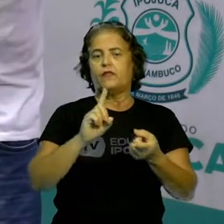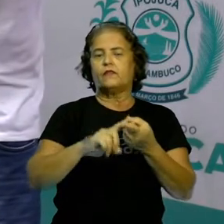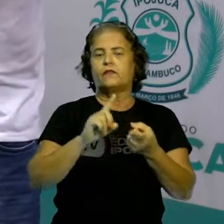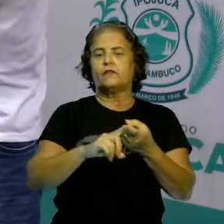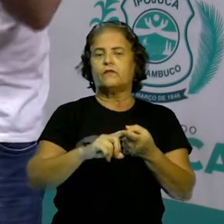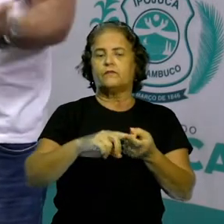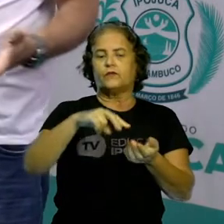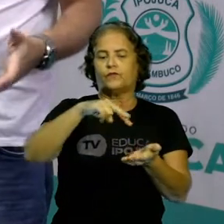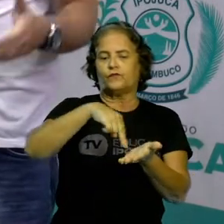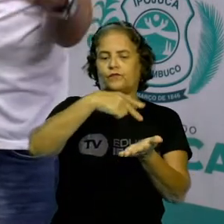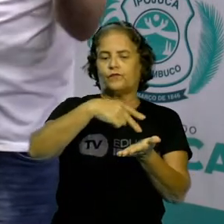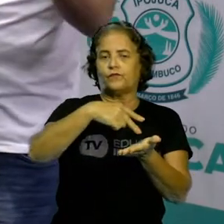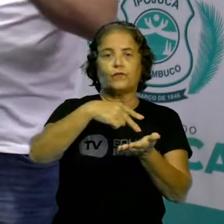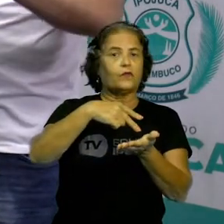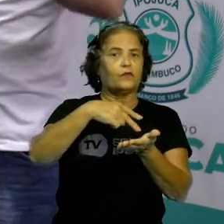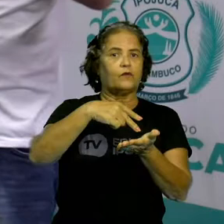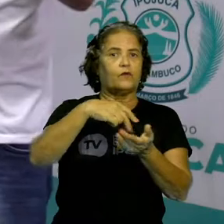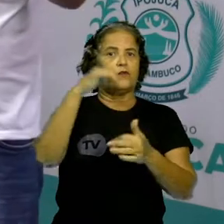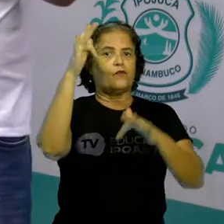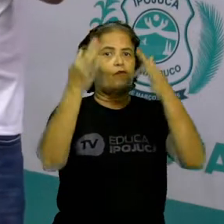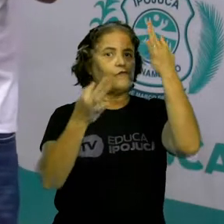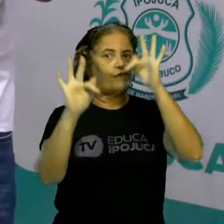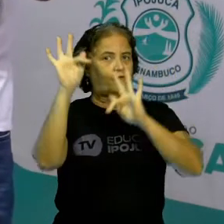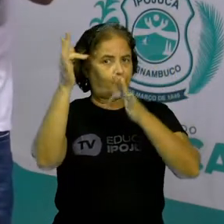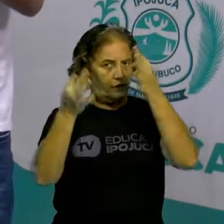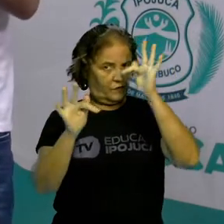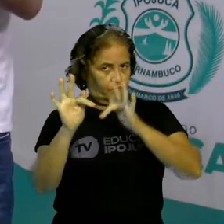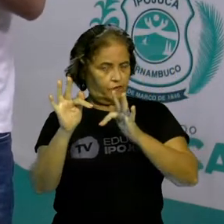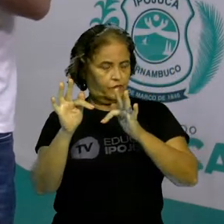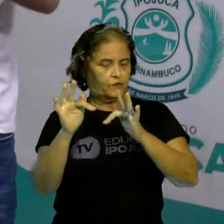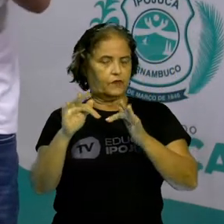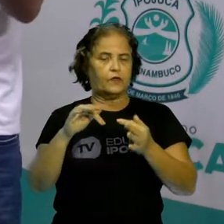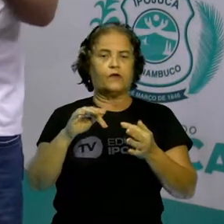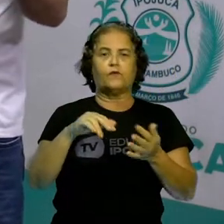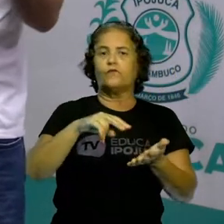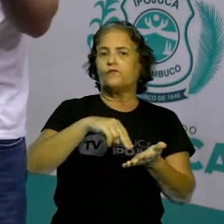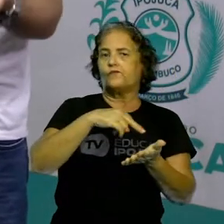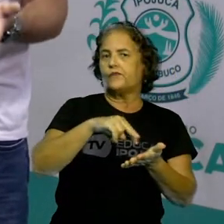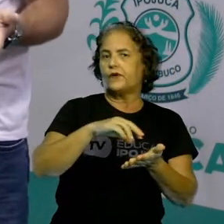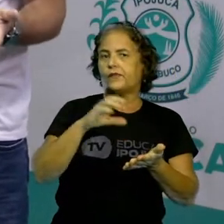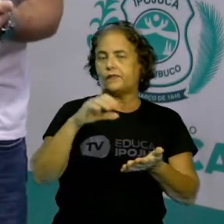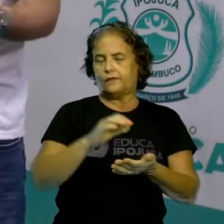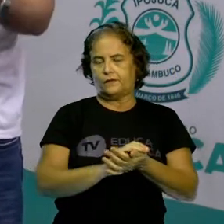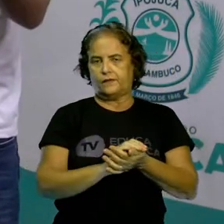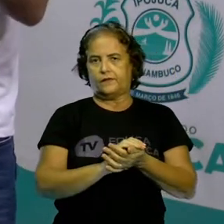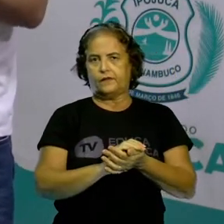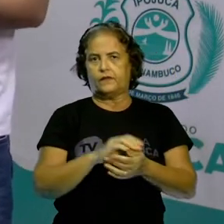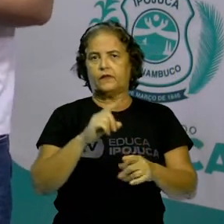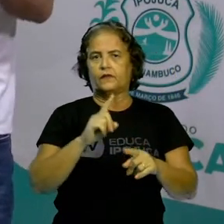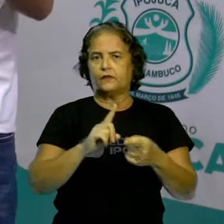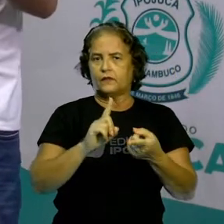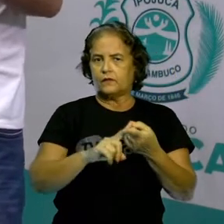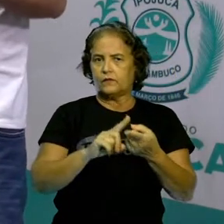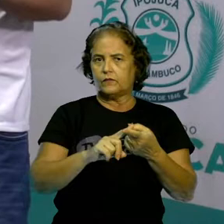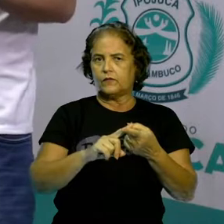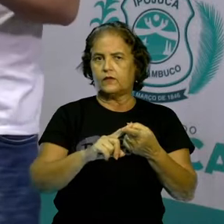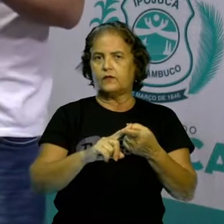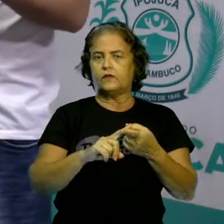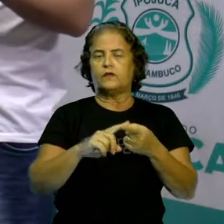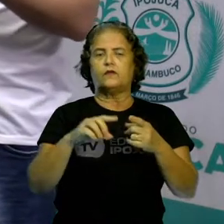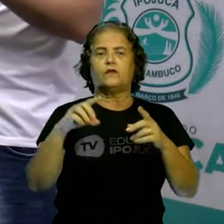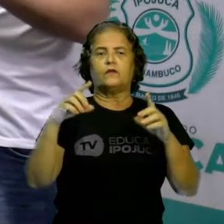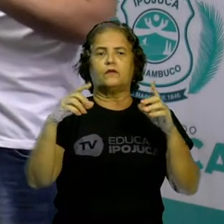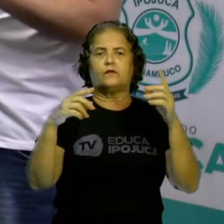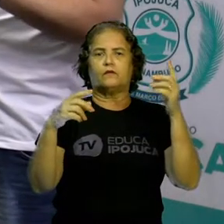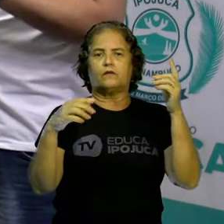de... no caso a capoeira, que é uma mistura de luta e dança, e o frevo, que é uma dança, eles são patrimônios